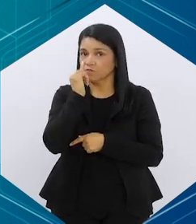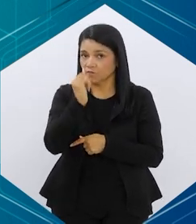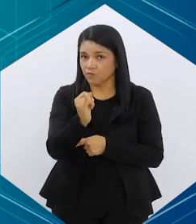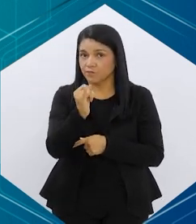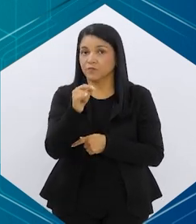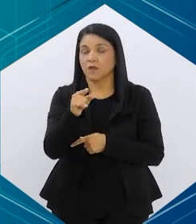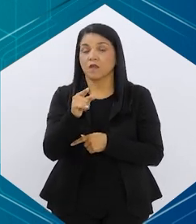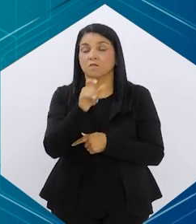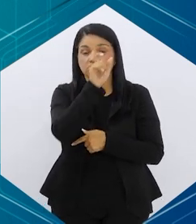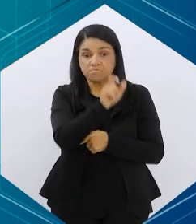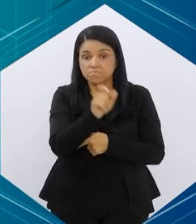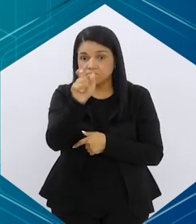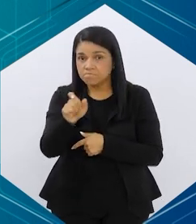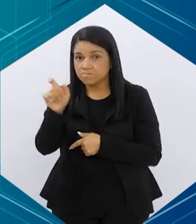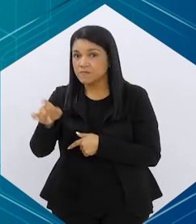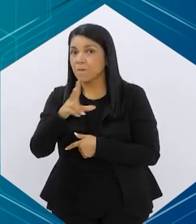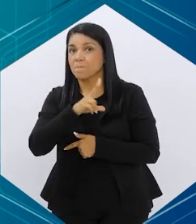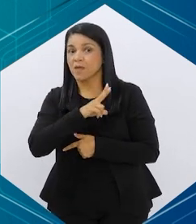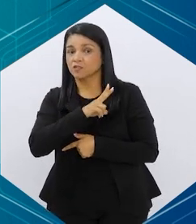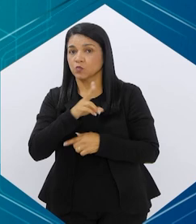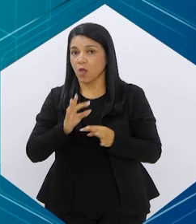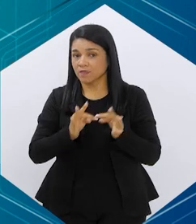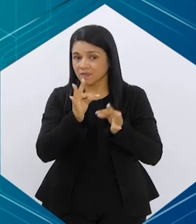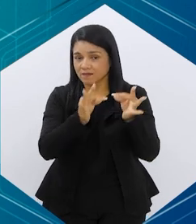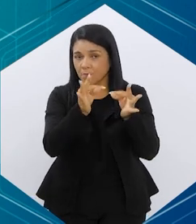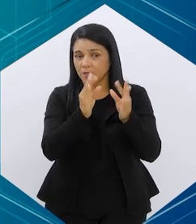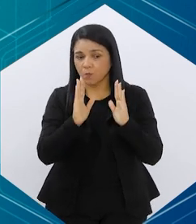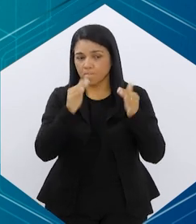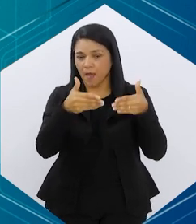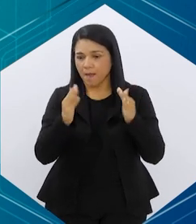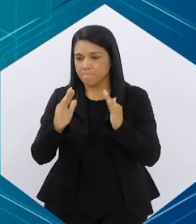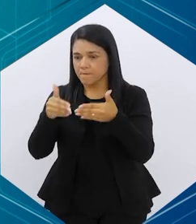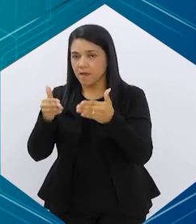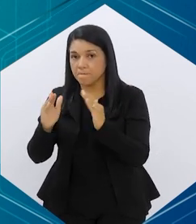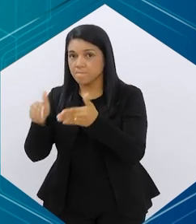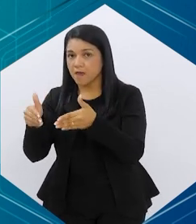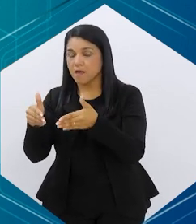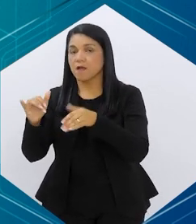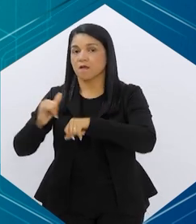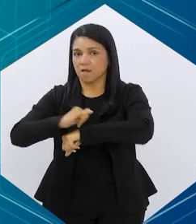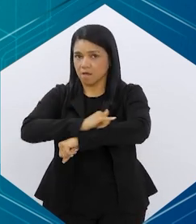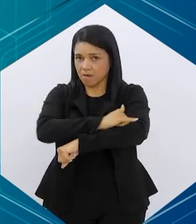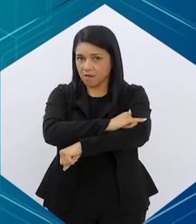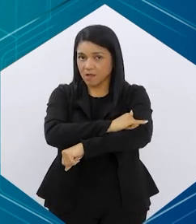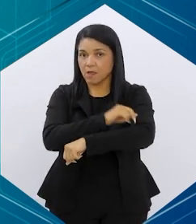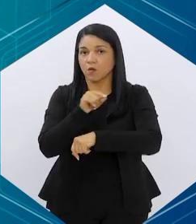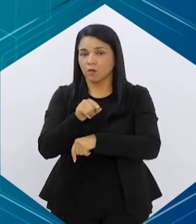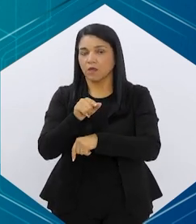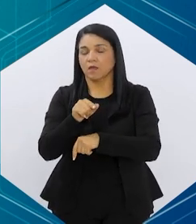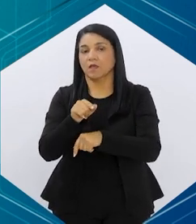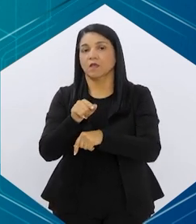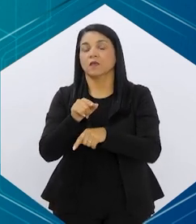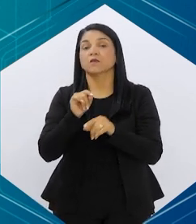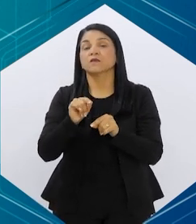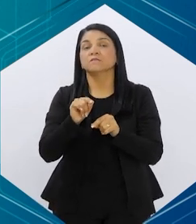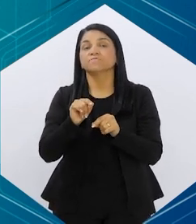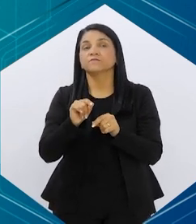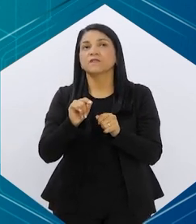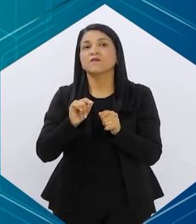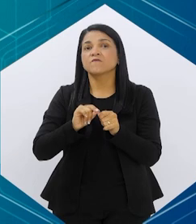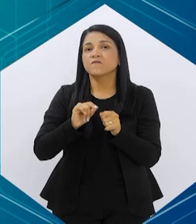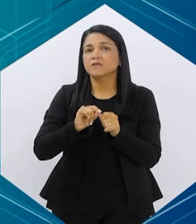de individualizar o tratamento do nosso paciente com obesidade é tentar fazer o que a gente chama de fenotipar esse